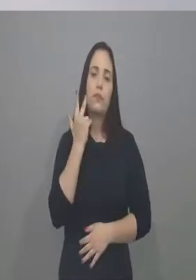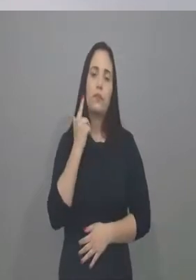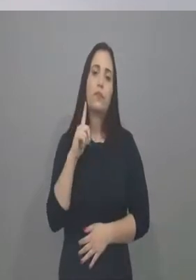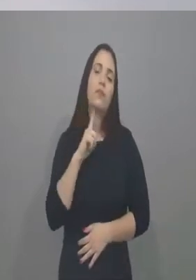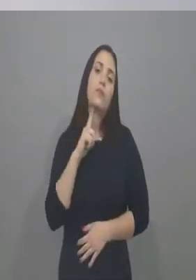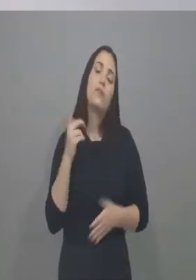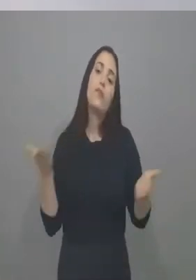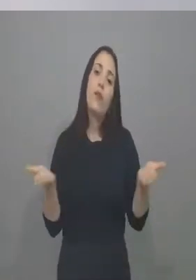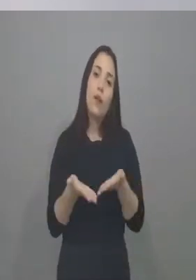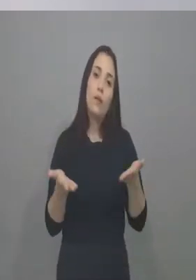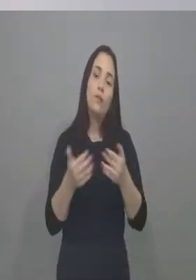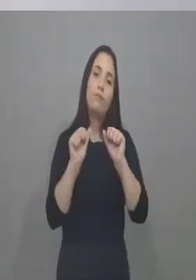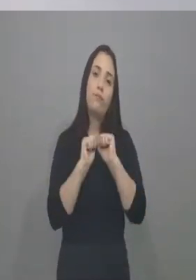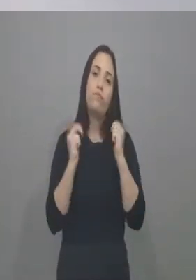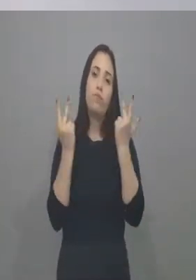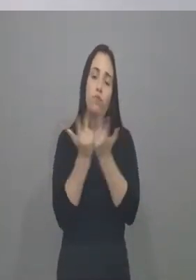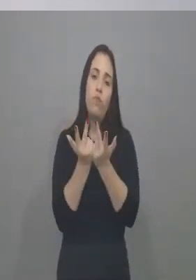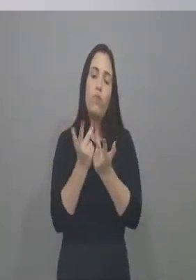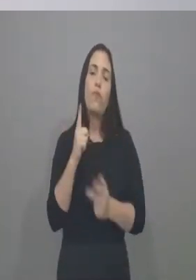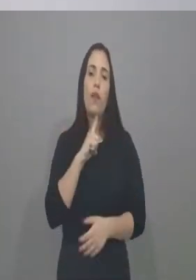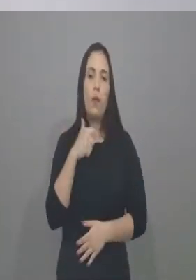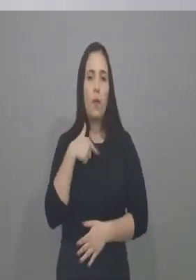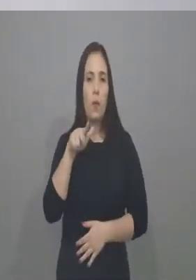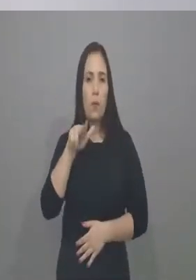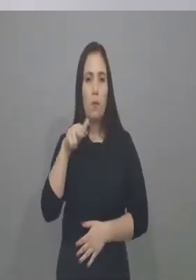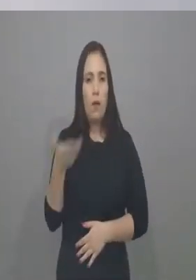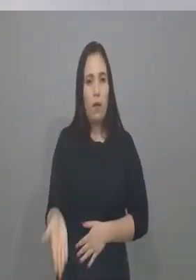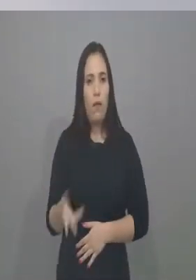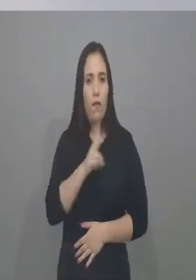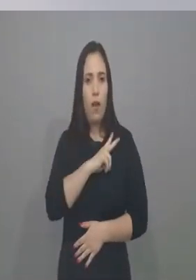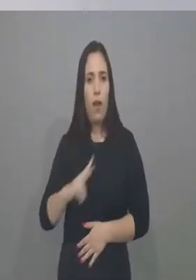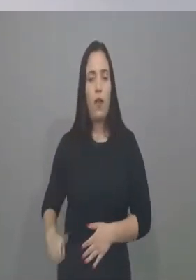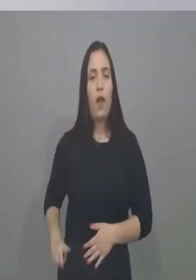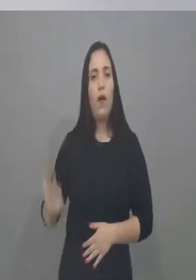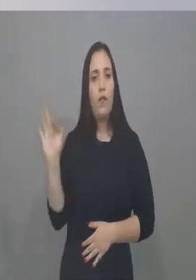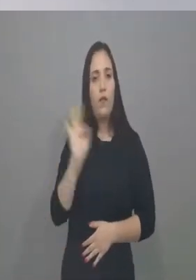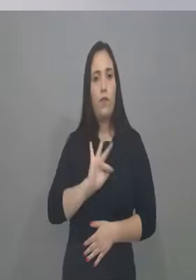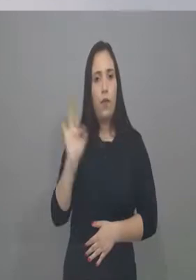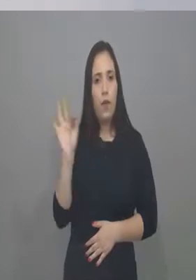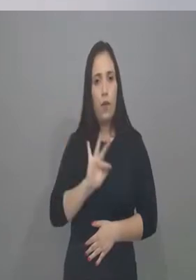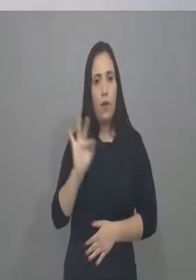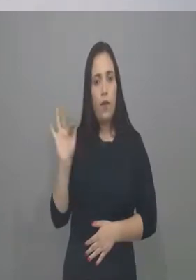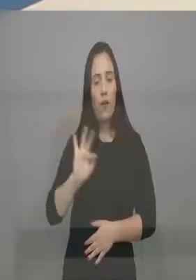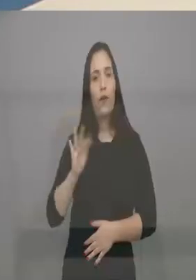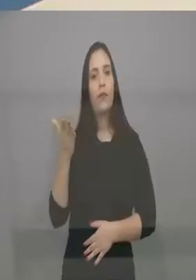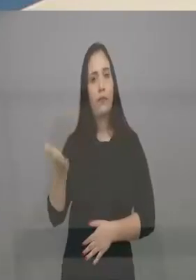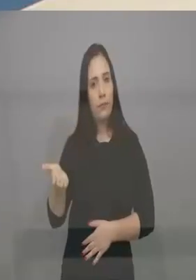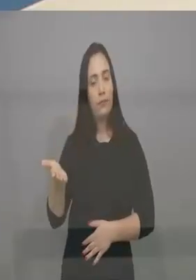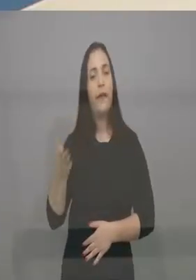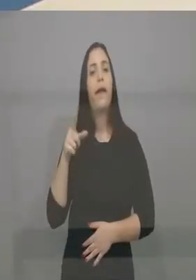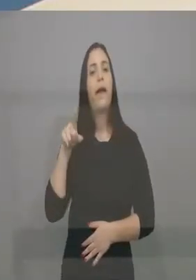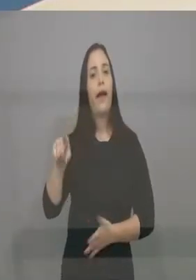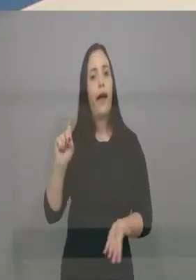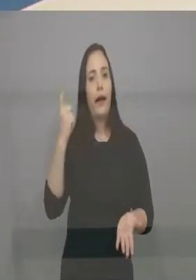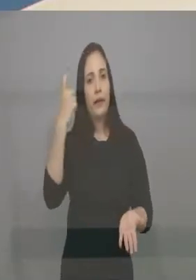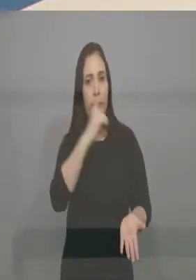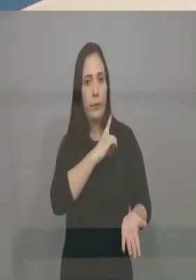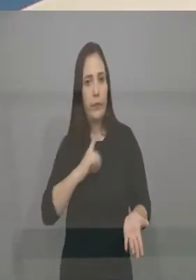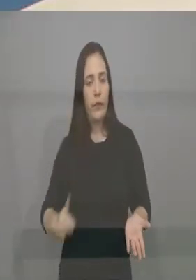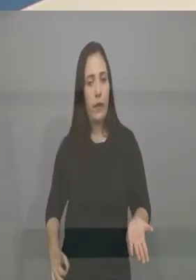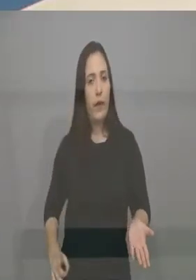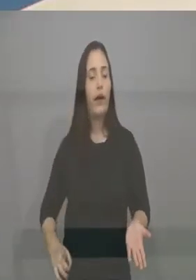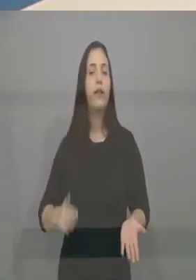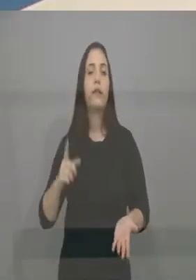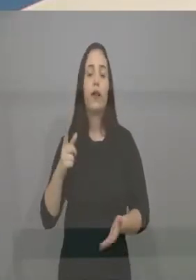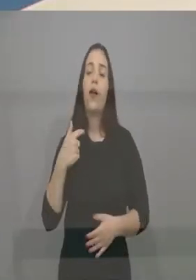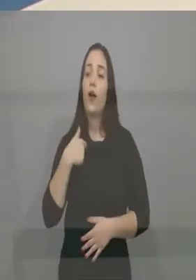hoje na Câmara Municipal um irmão, o Frota Cavalcante. Um abraço aí para o Frota. Foi até deputado, né? casa. Eu